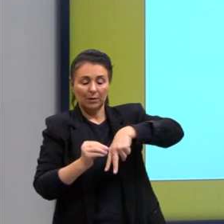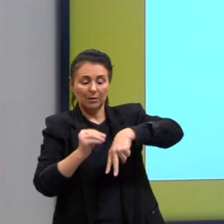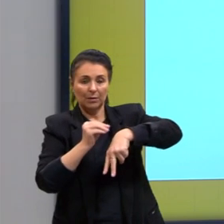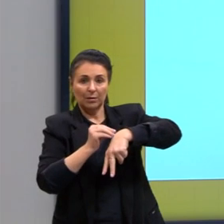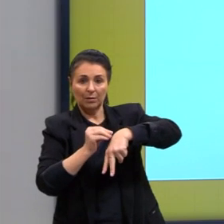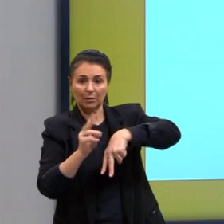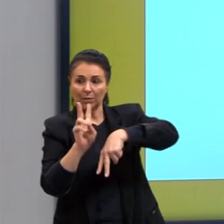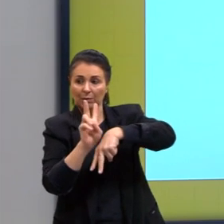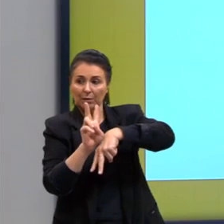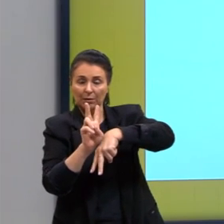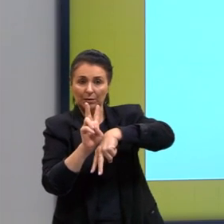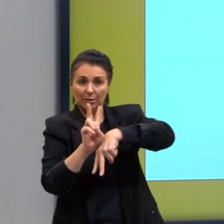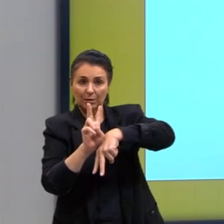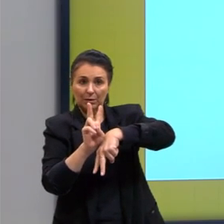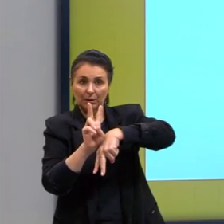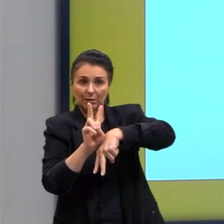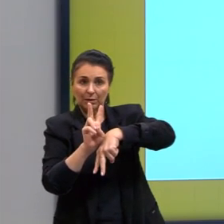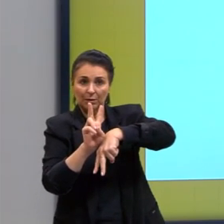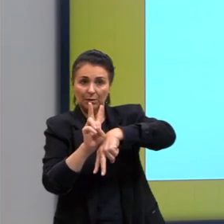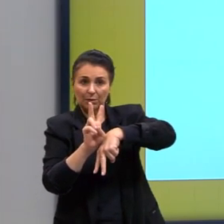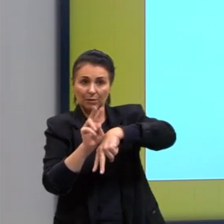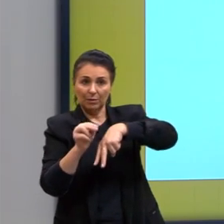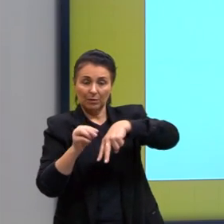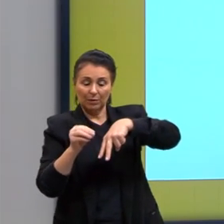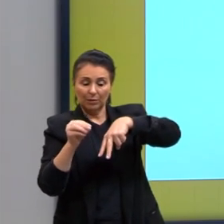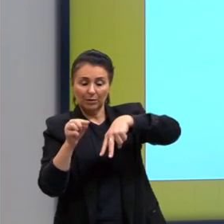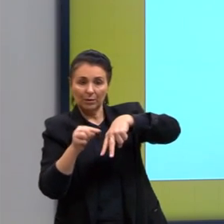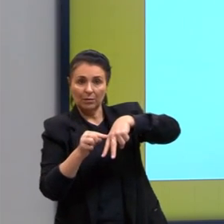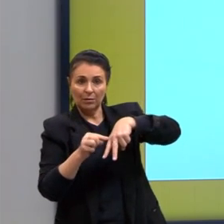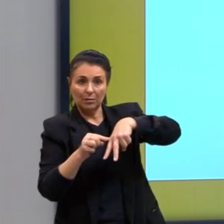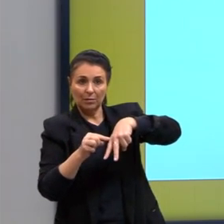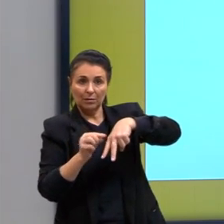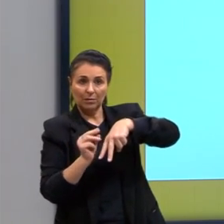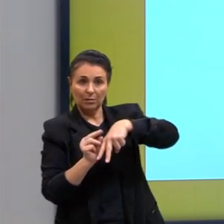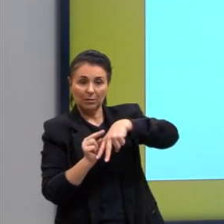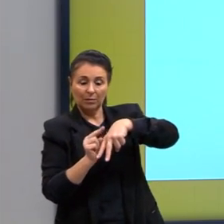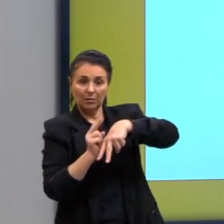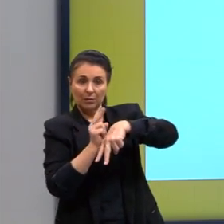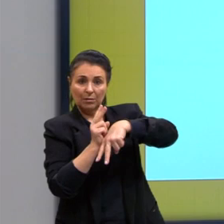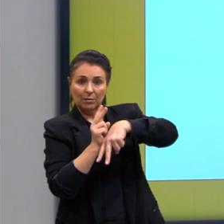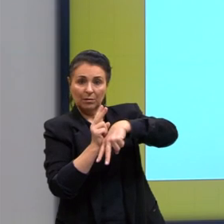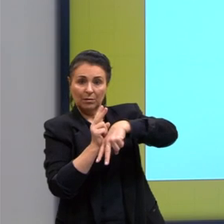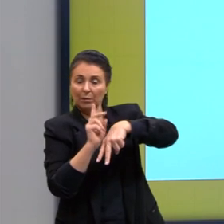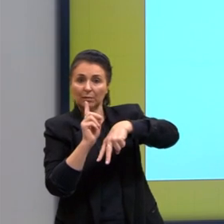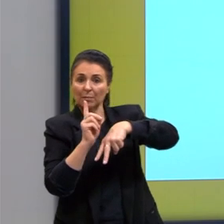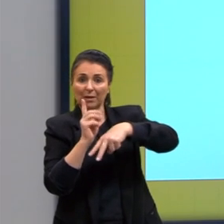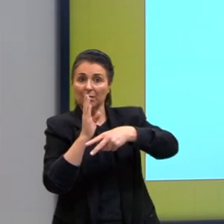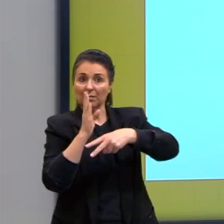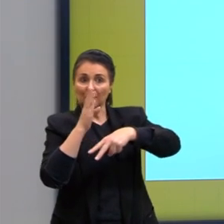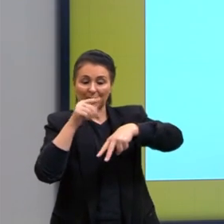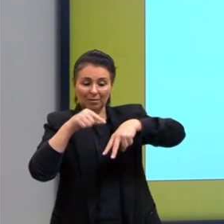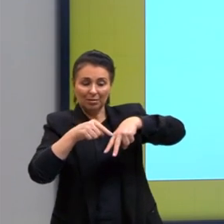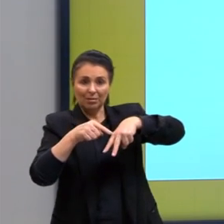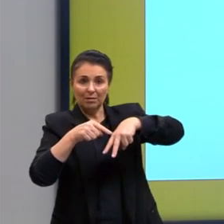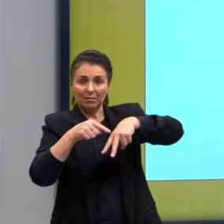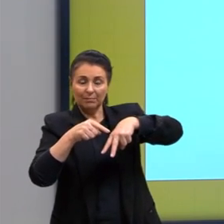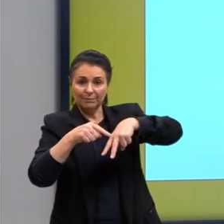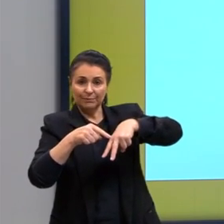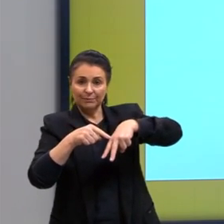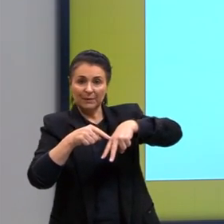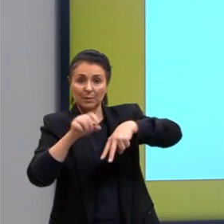né? E ele está puxando um pouquinho para cima, um pouquinho para baixo. Então, não tem, não está bem na metade. Então, é chamado